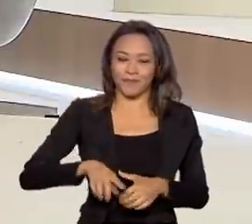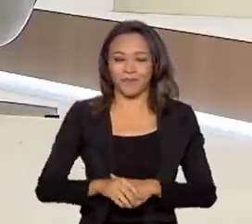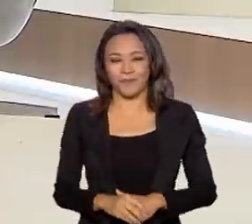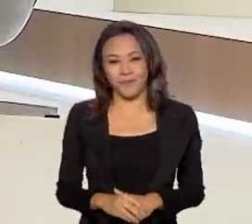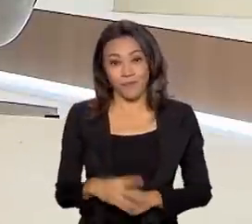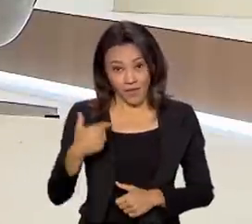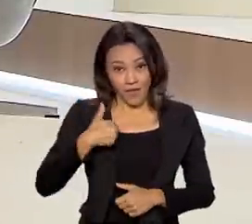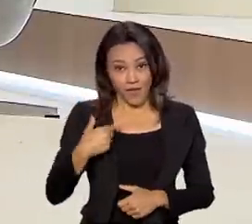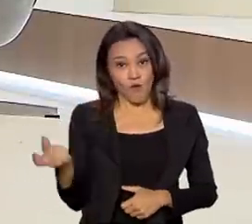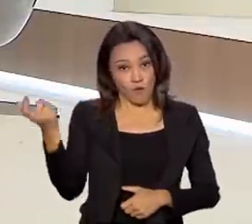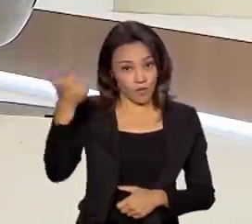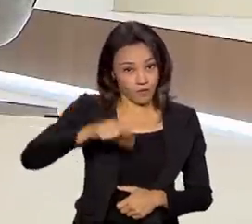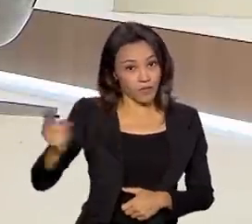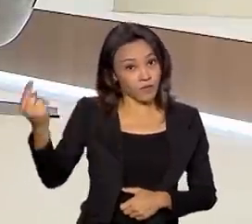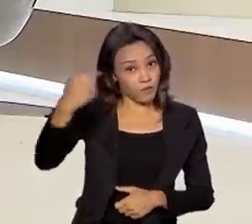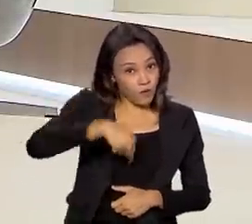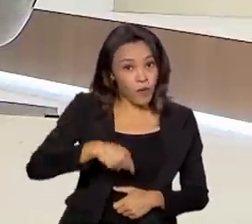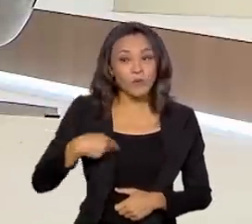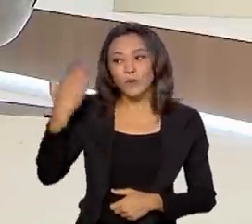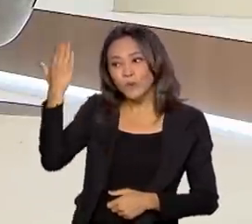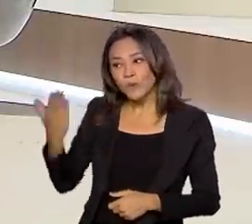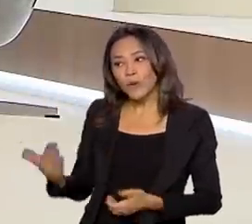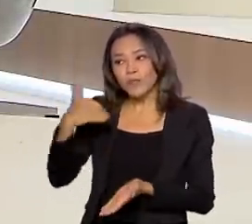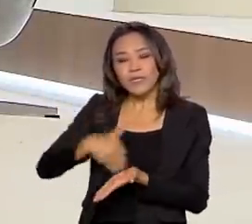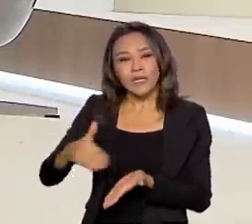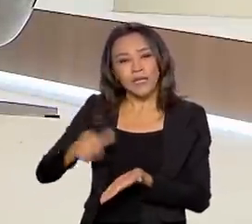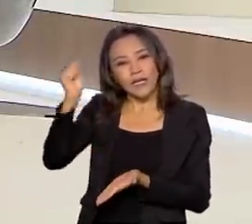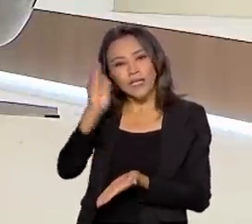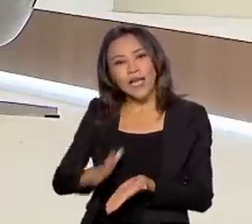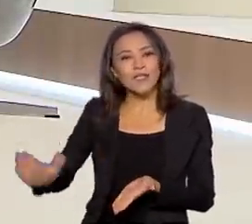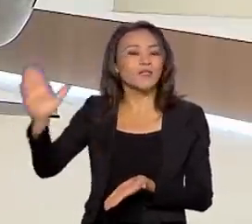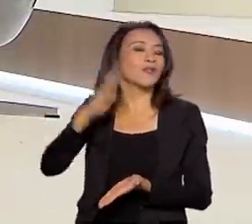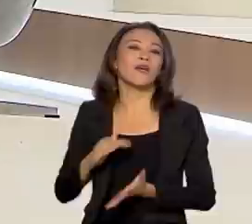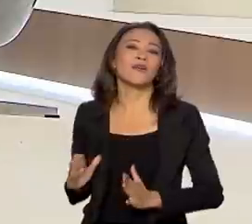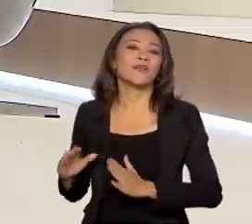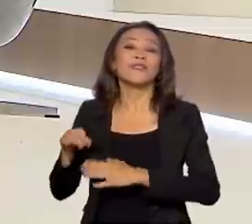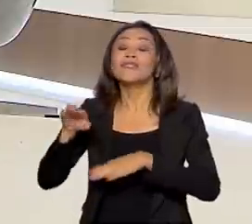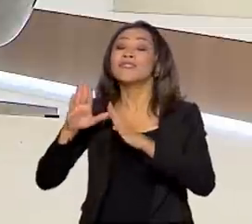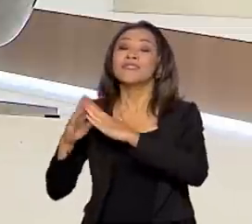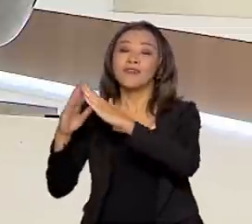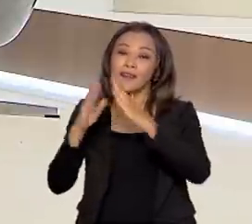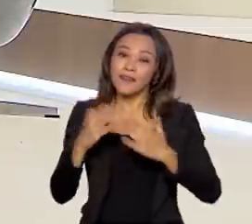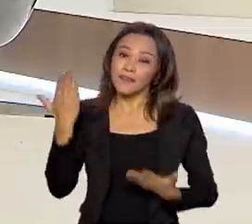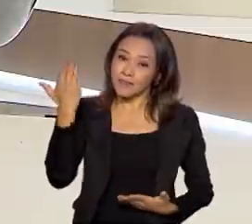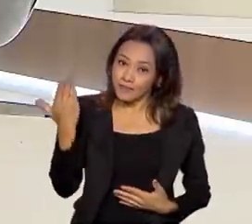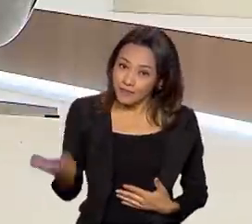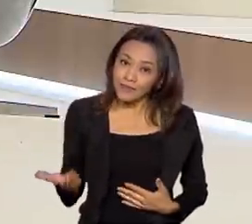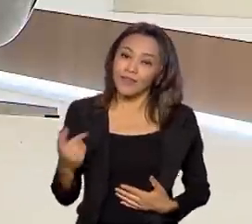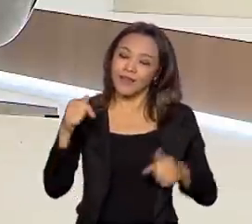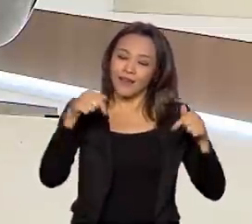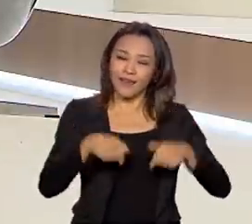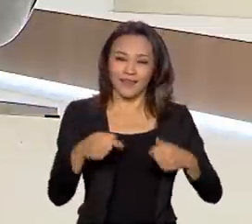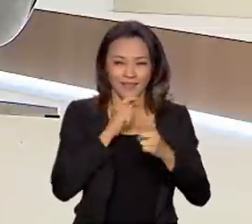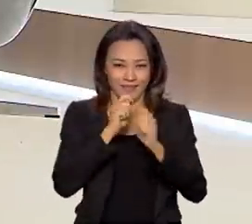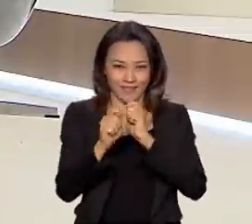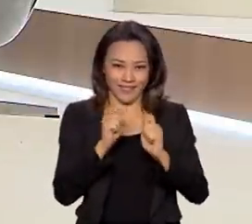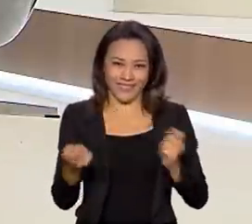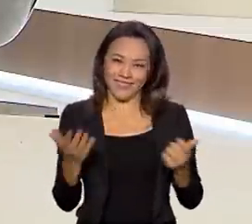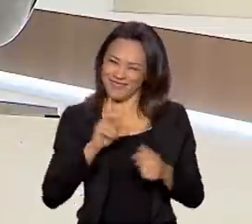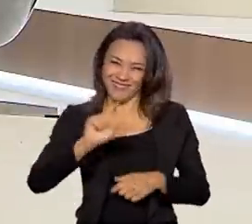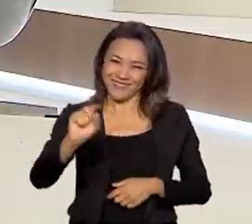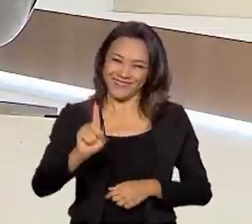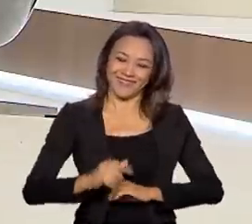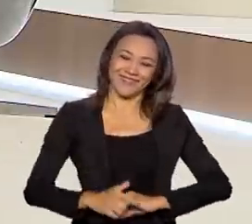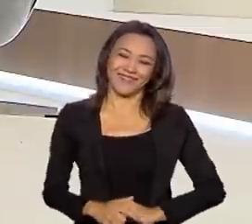Eu volto em instantes com o secretário nacional de Habitação, Alfredo Eduardo dos Santos, aqui no Brasil em Pauta. Não